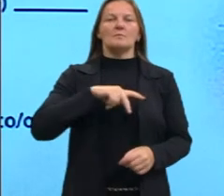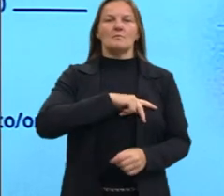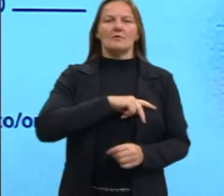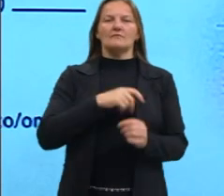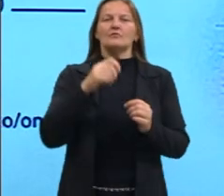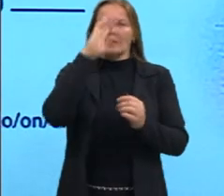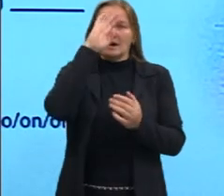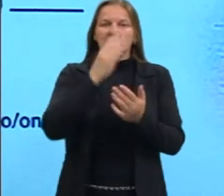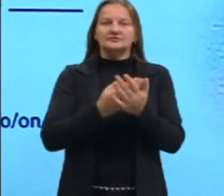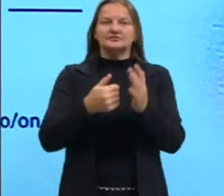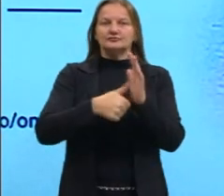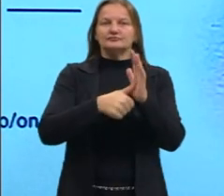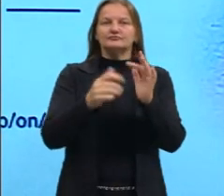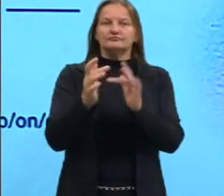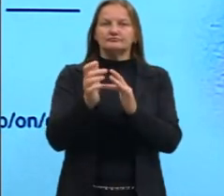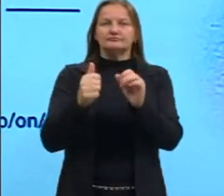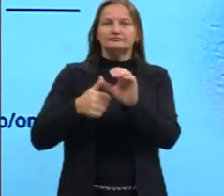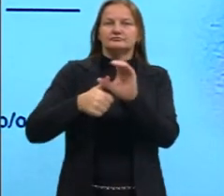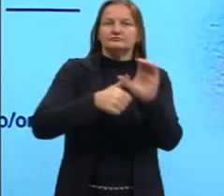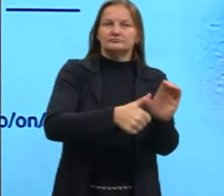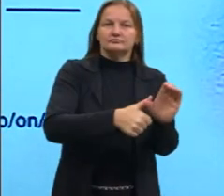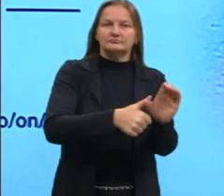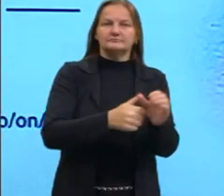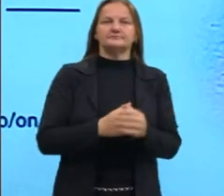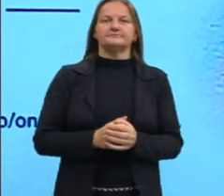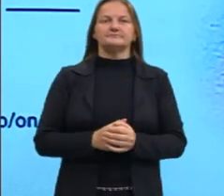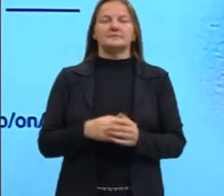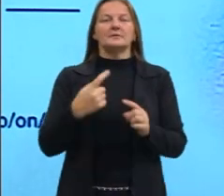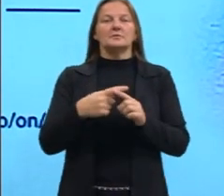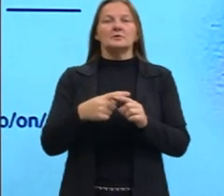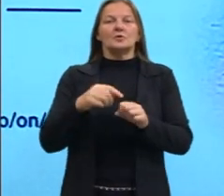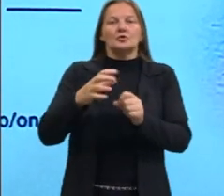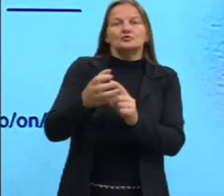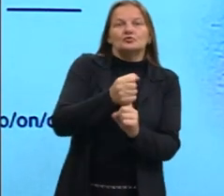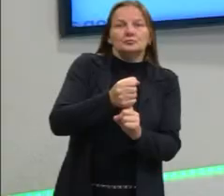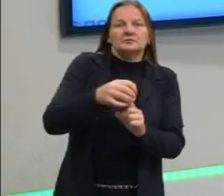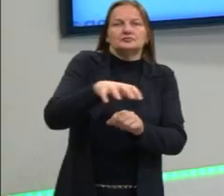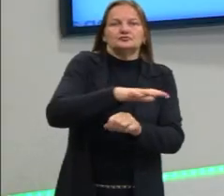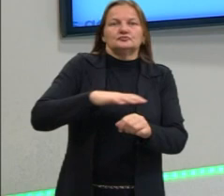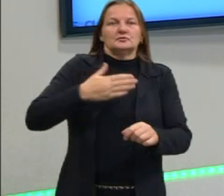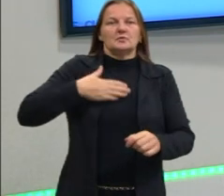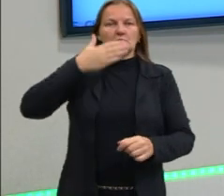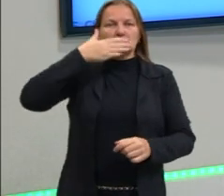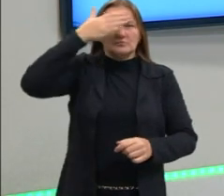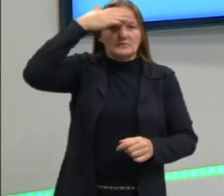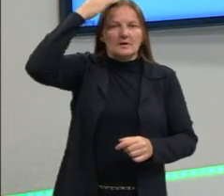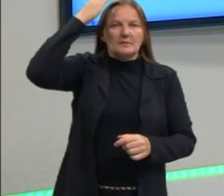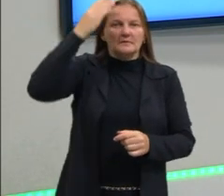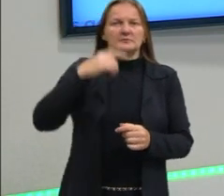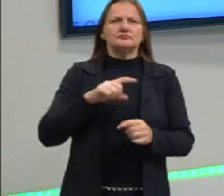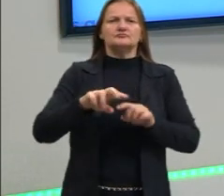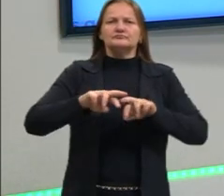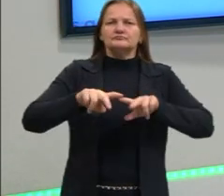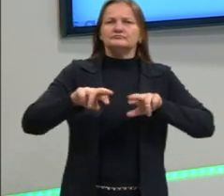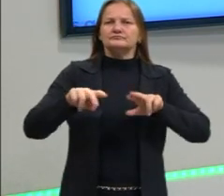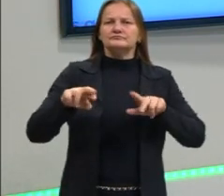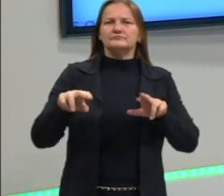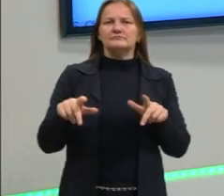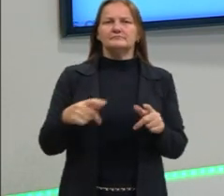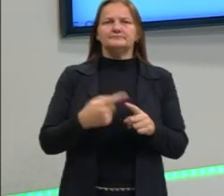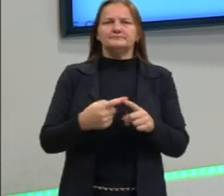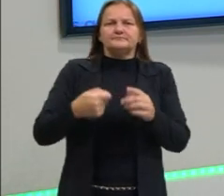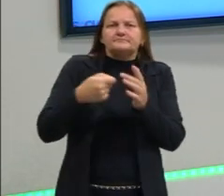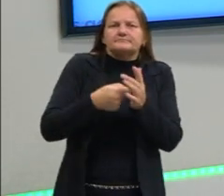cristão, que agora está sendo dominado pelos árabes. Eles vão começar a lutar para